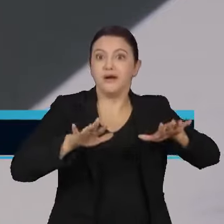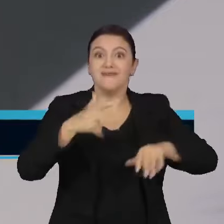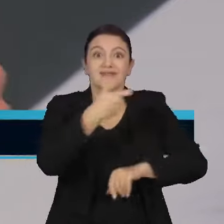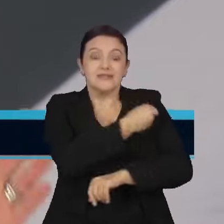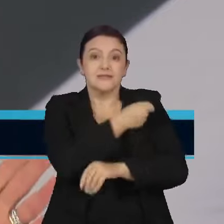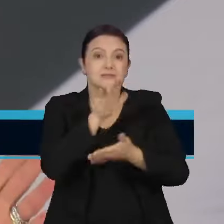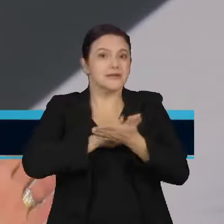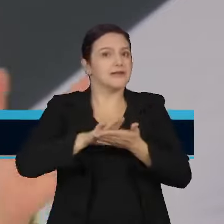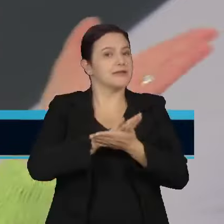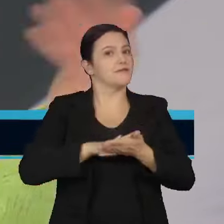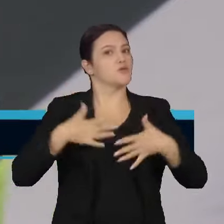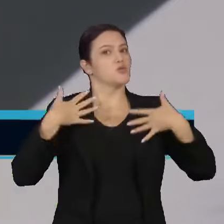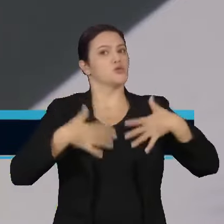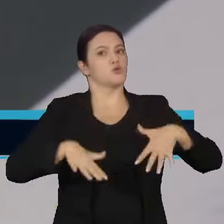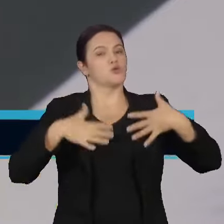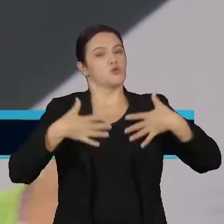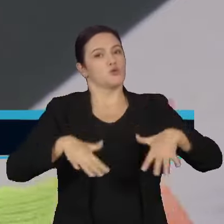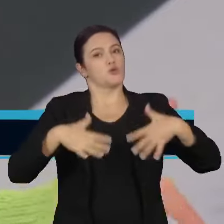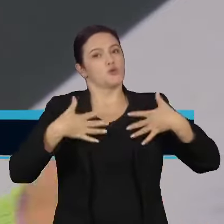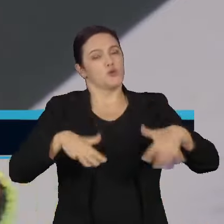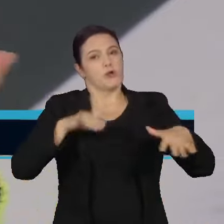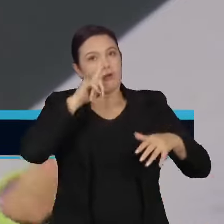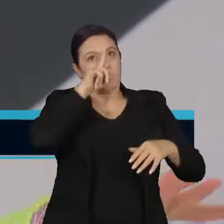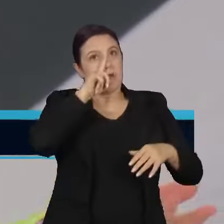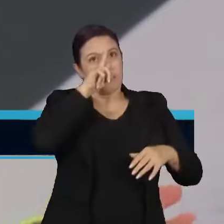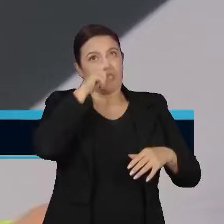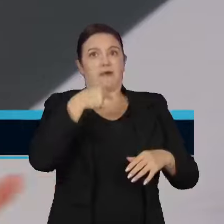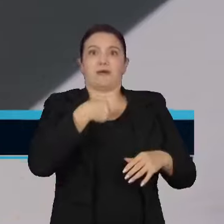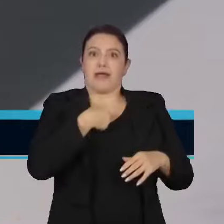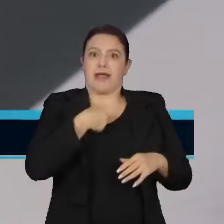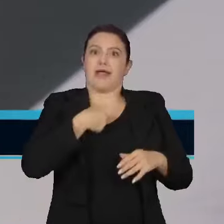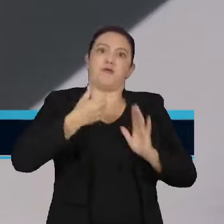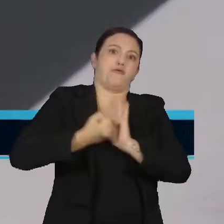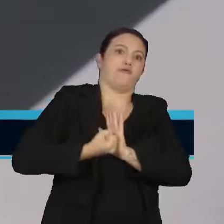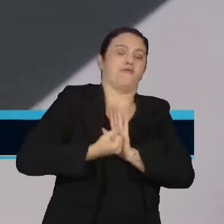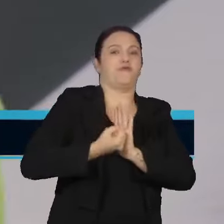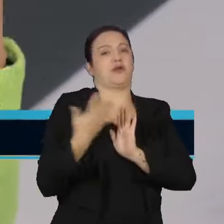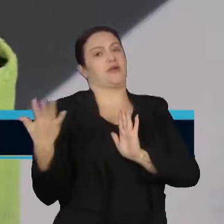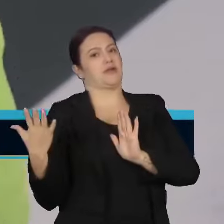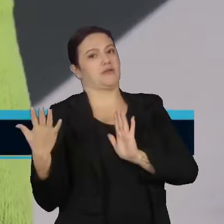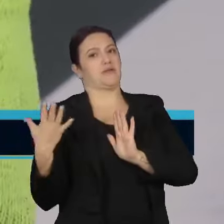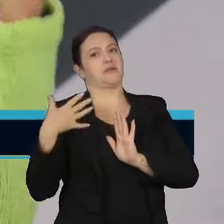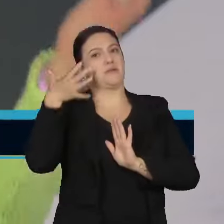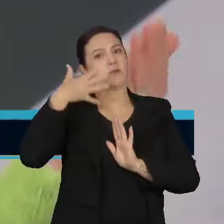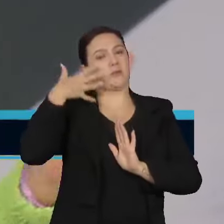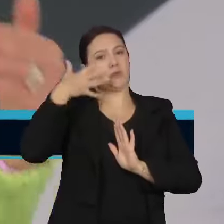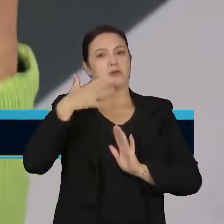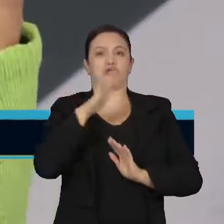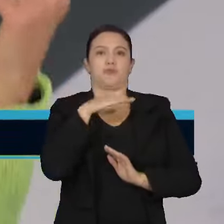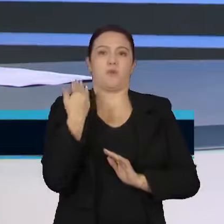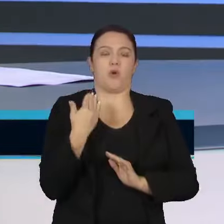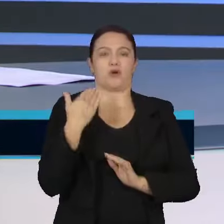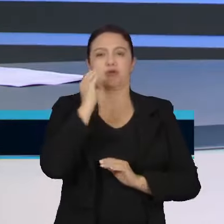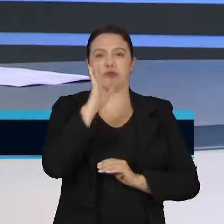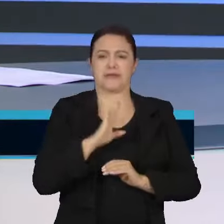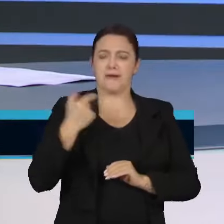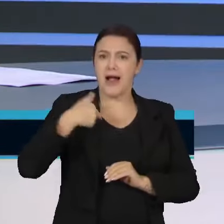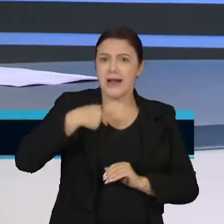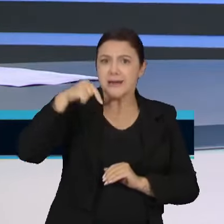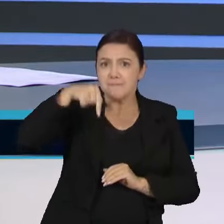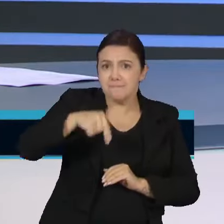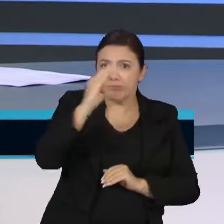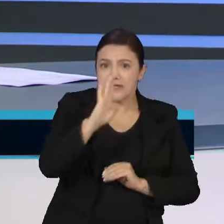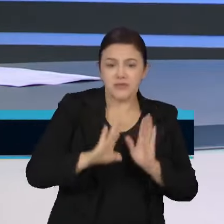foi dramática. Eu lembro que eu mesmo aqui falei mais de uma vez de morte de gestantes. O Brasil foi um dos campeões de morte de